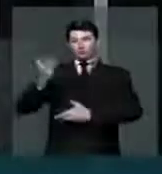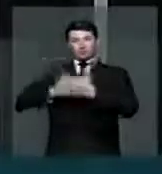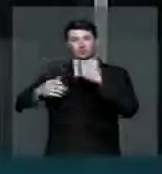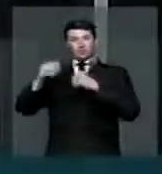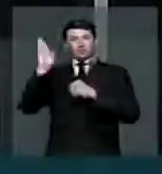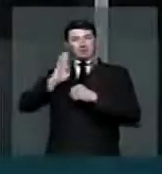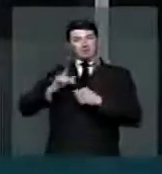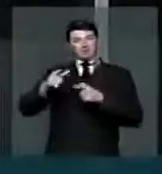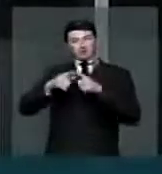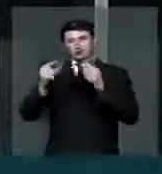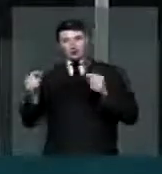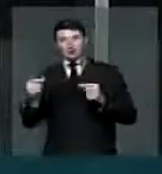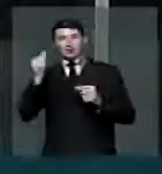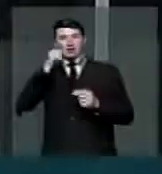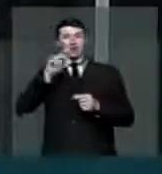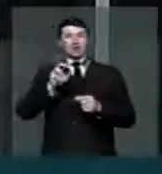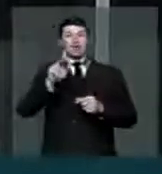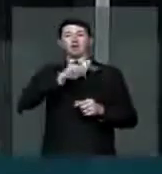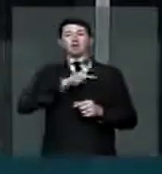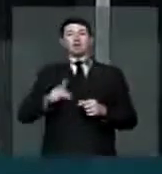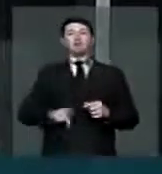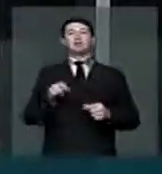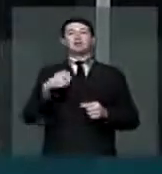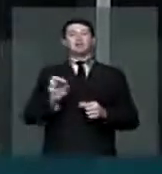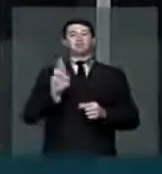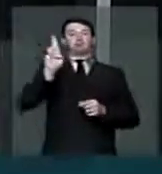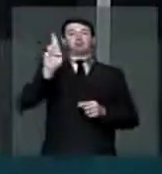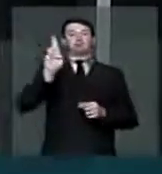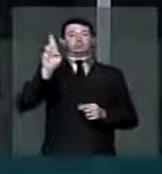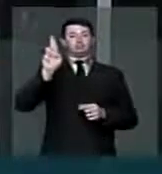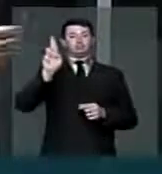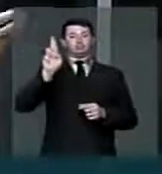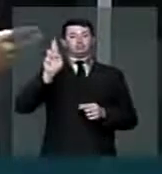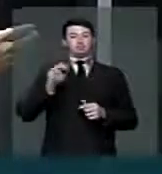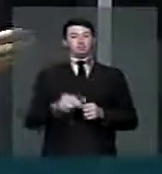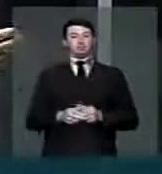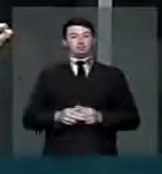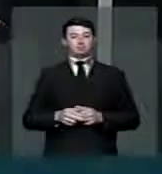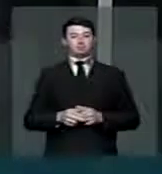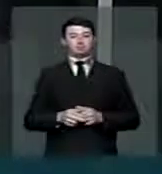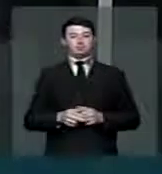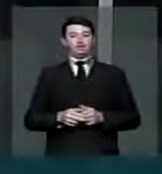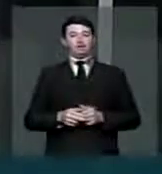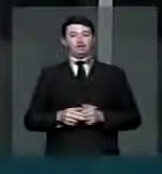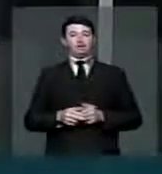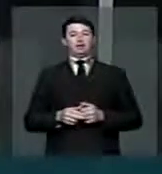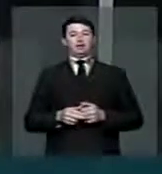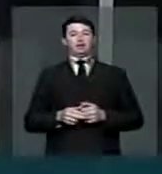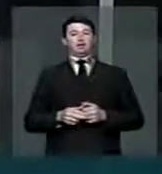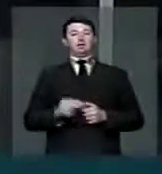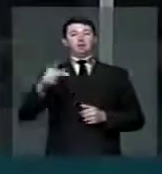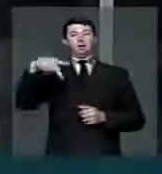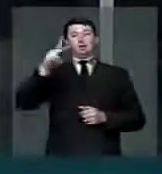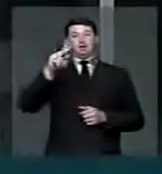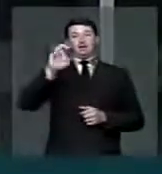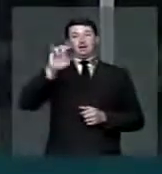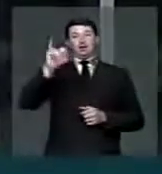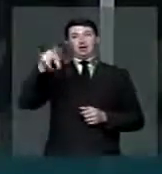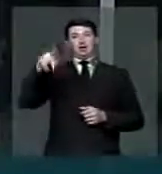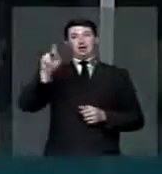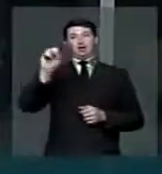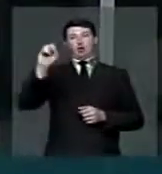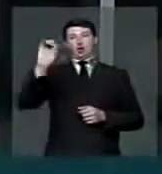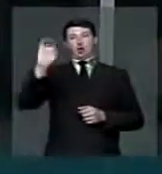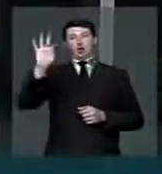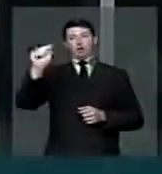da nossa presidente Keiko Ota, queremos trazer